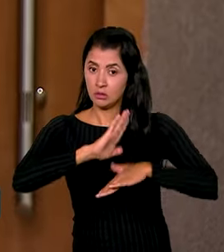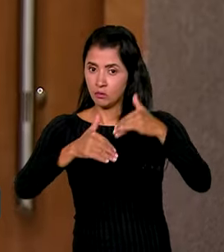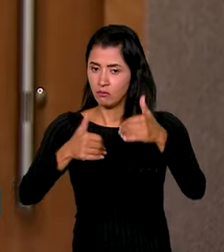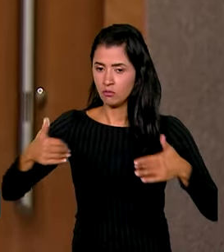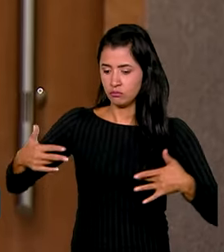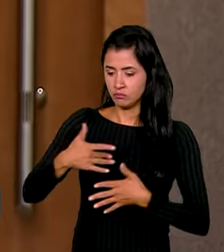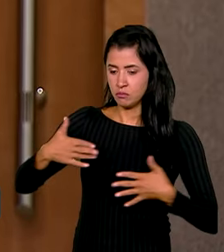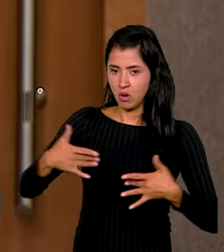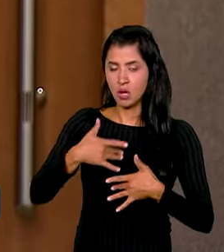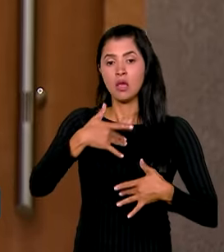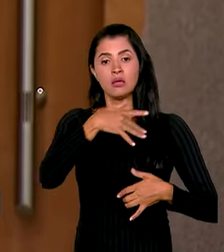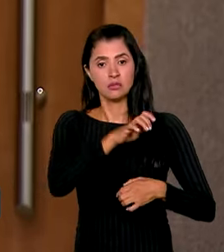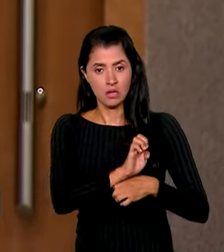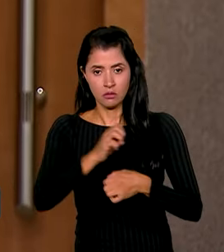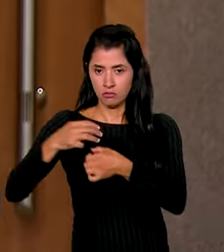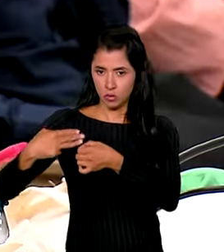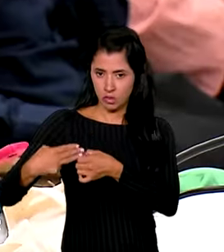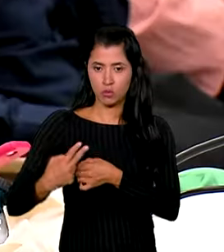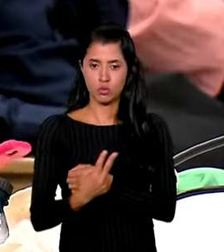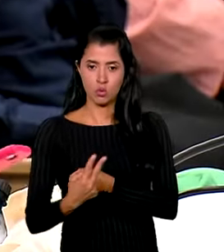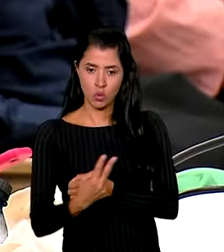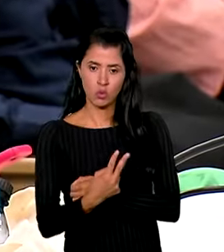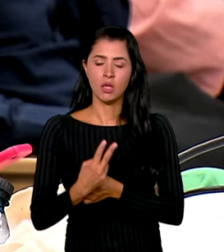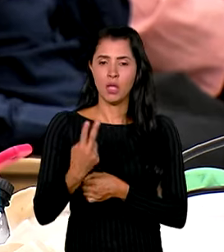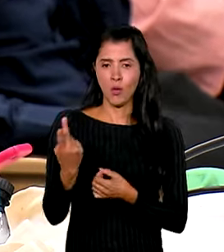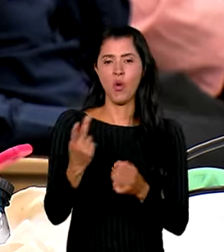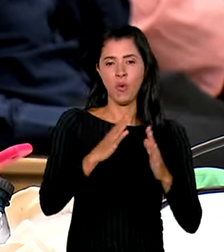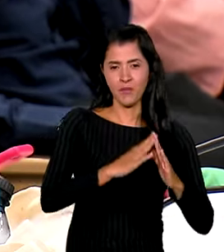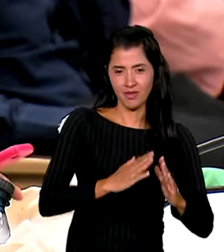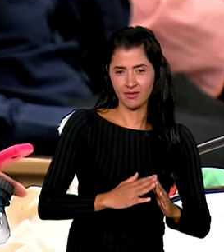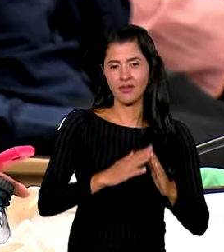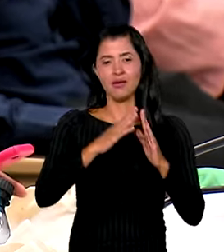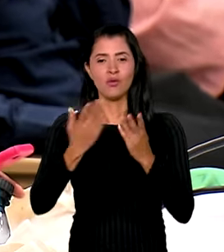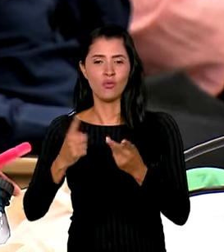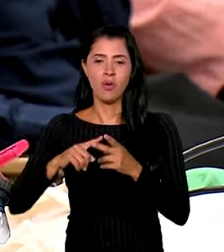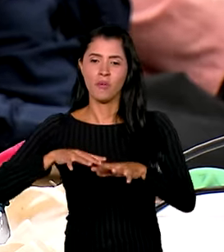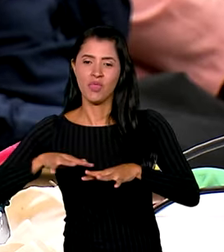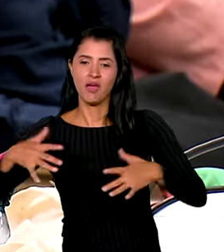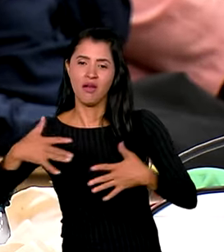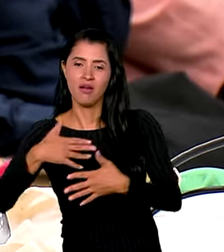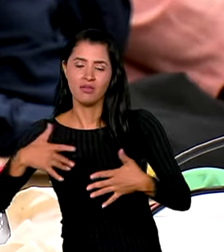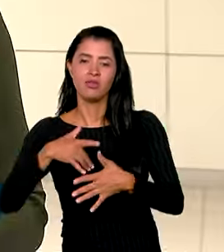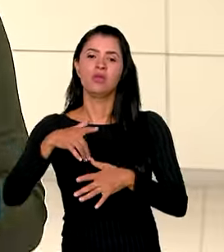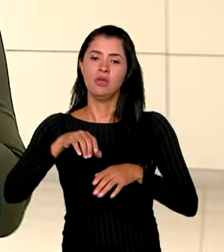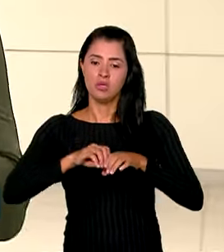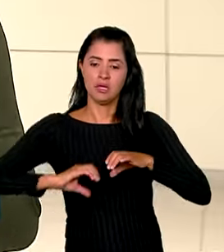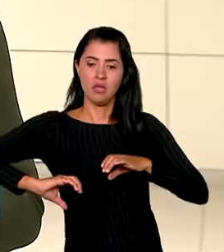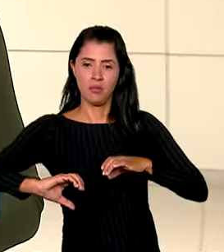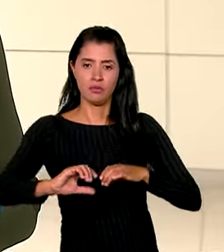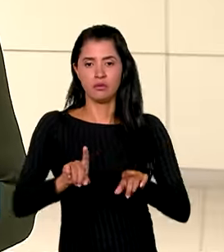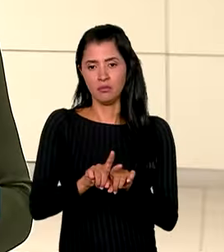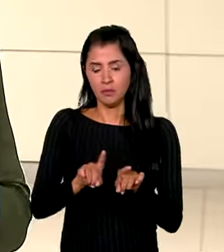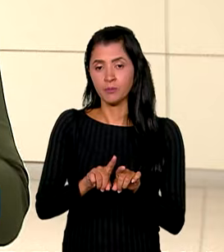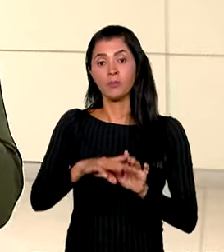urbano de estados e municípios, como habitação, mobilidade e saneamento ambiental. Segundo